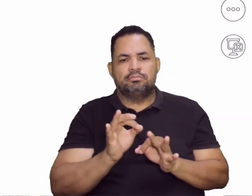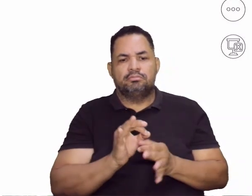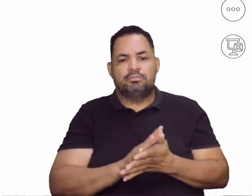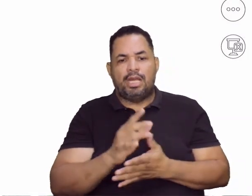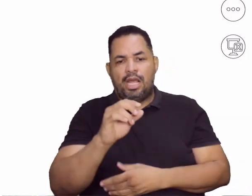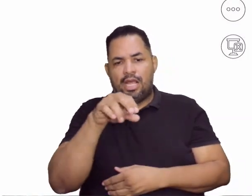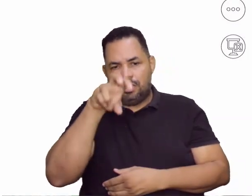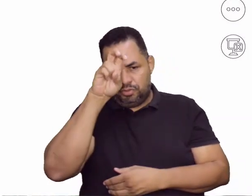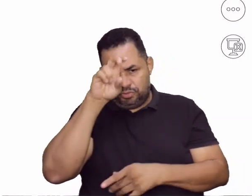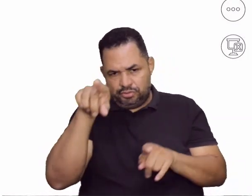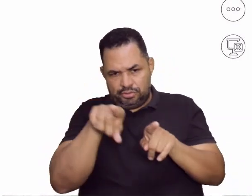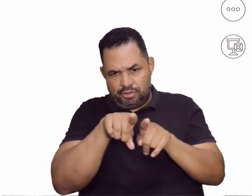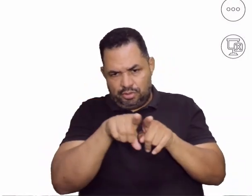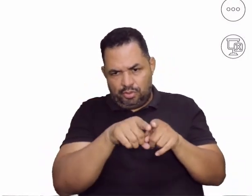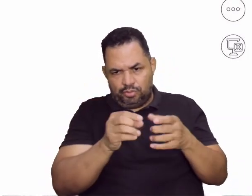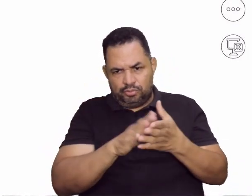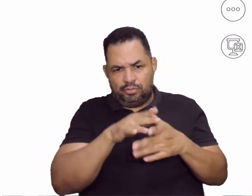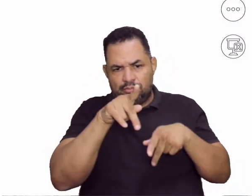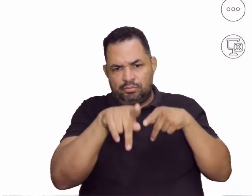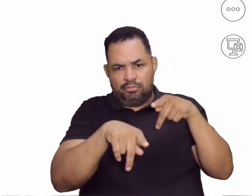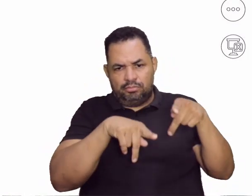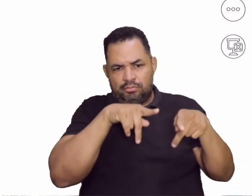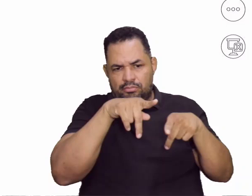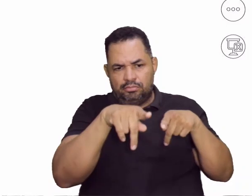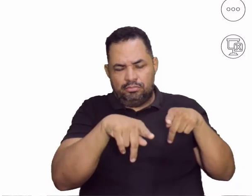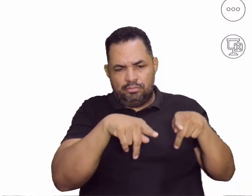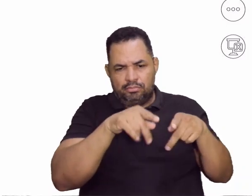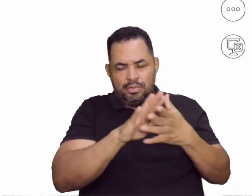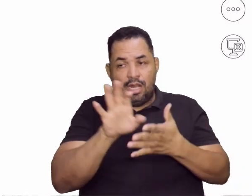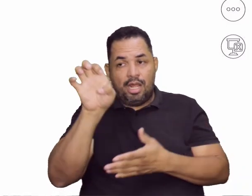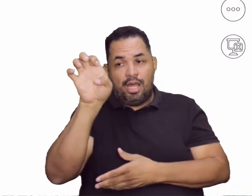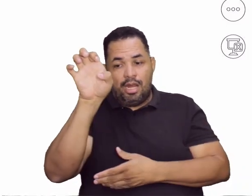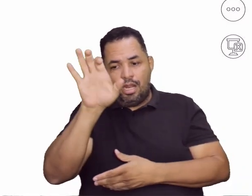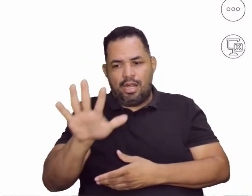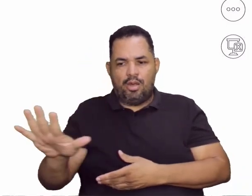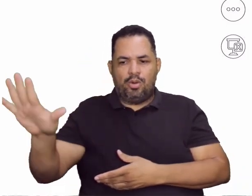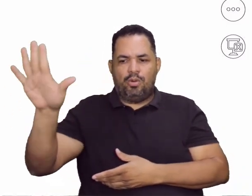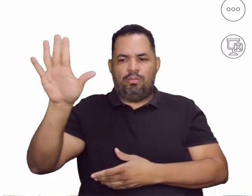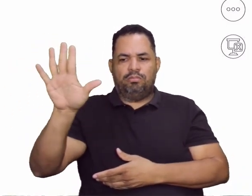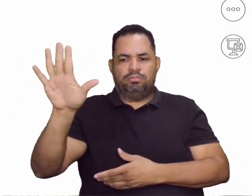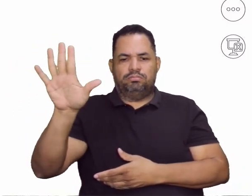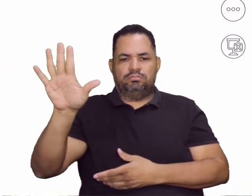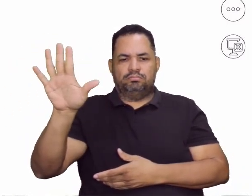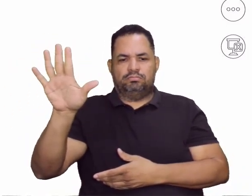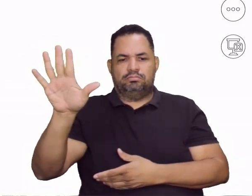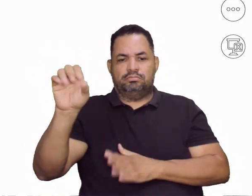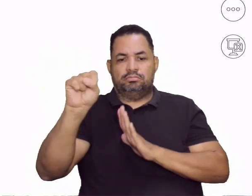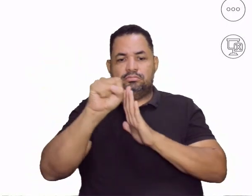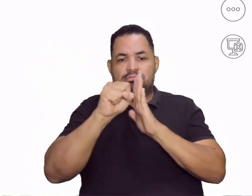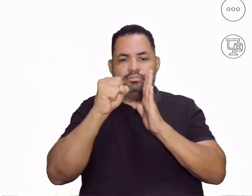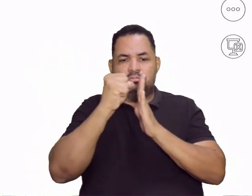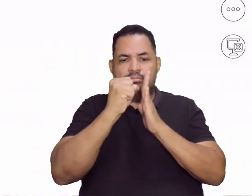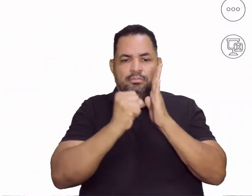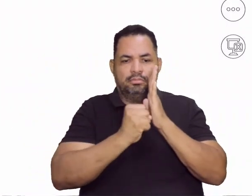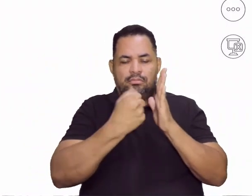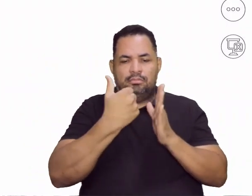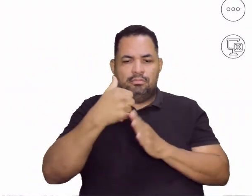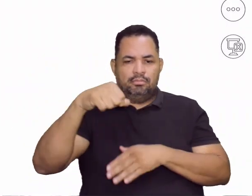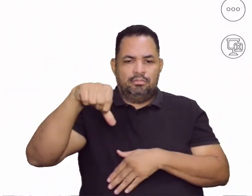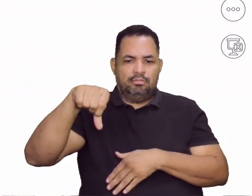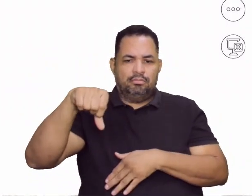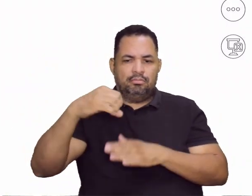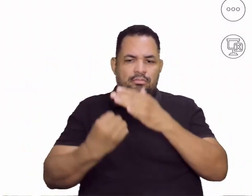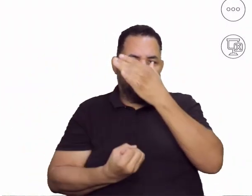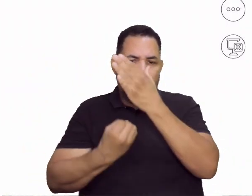popularizar onde, prof? Começaram a se popularizar na Europa, tá? Já no século XIX,